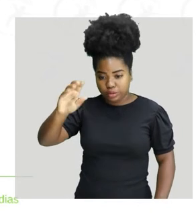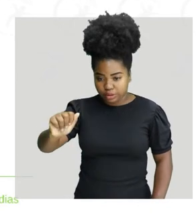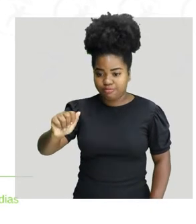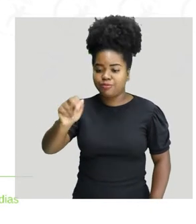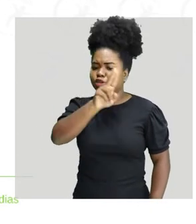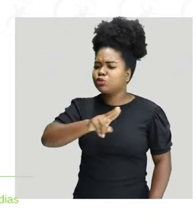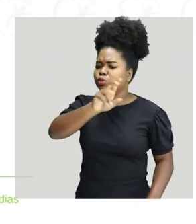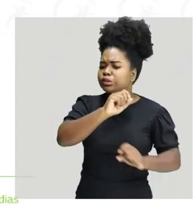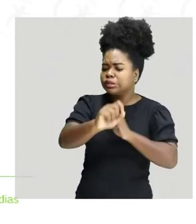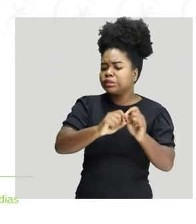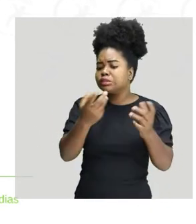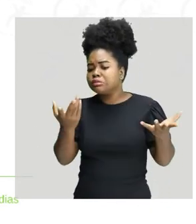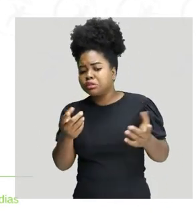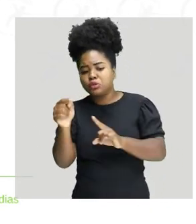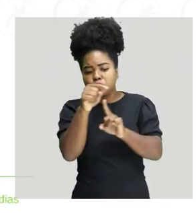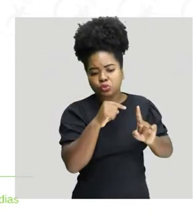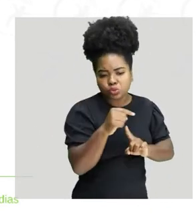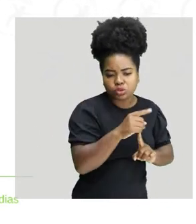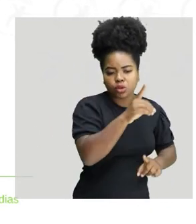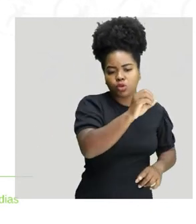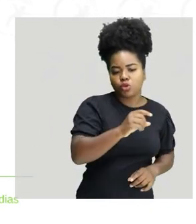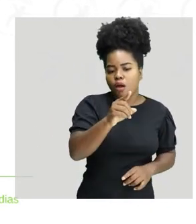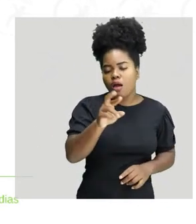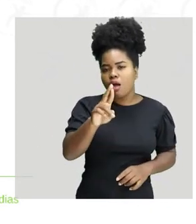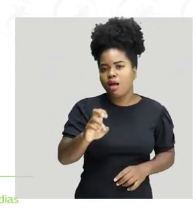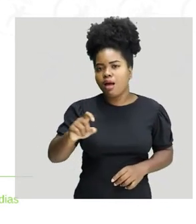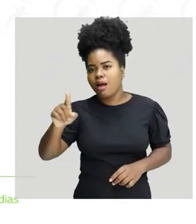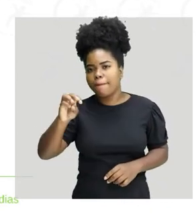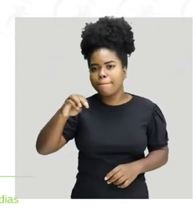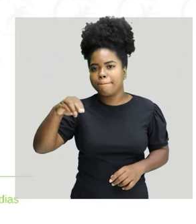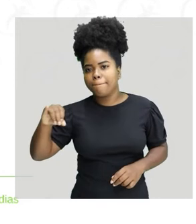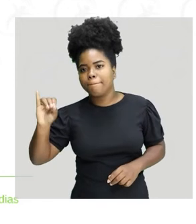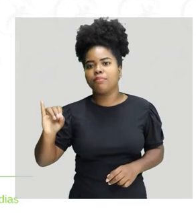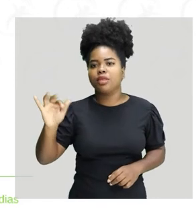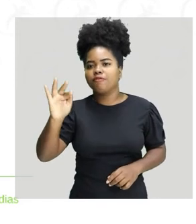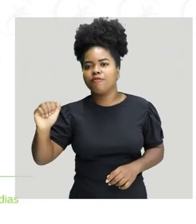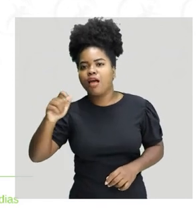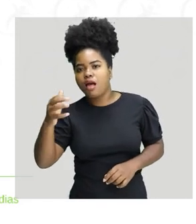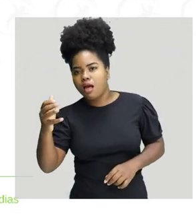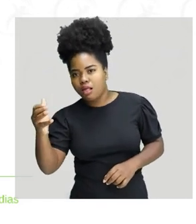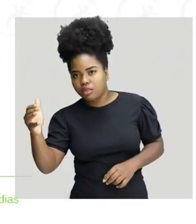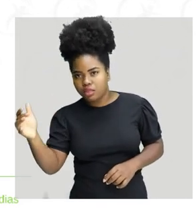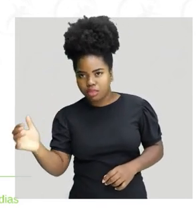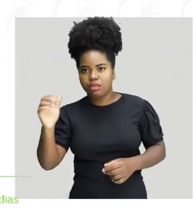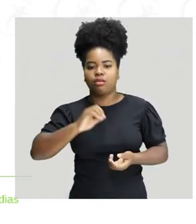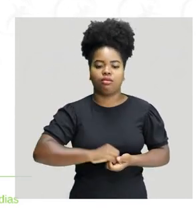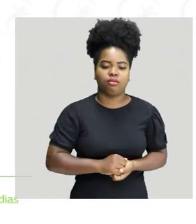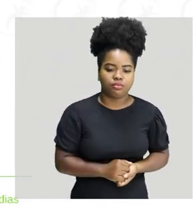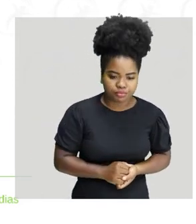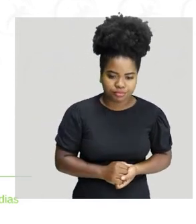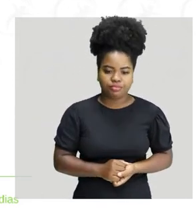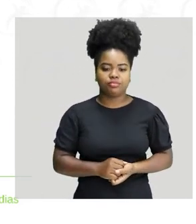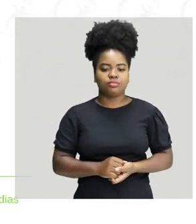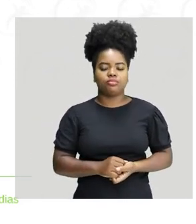utiliza as notas denominadas Dó, Ré, Mi, Fá, Sol, Lá e Si.